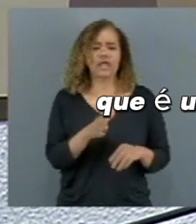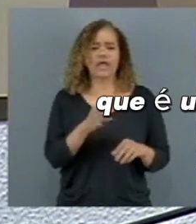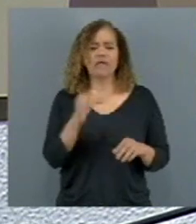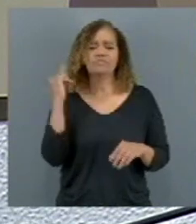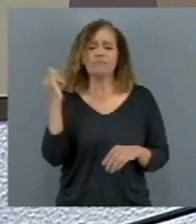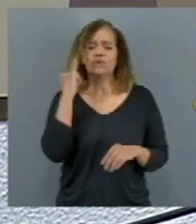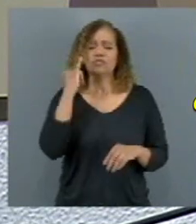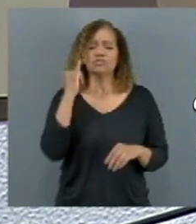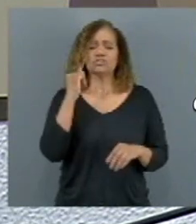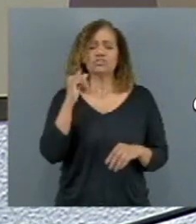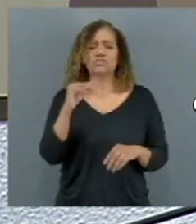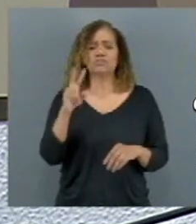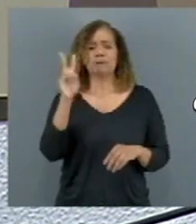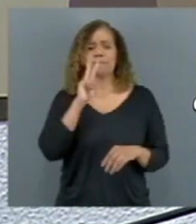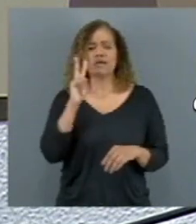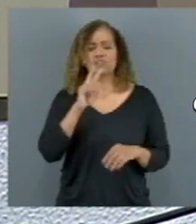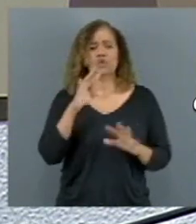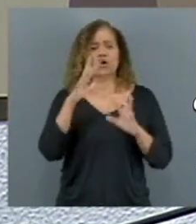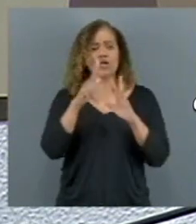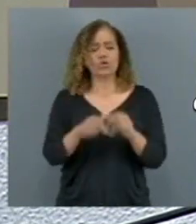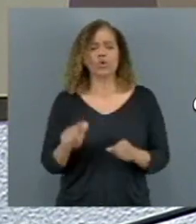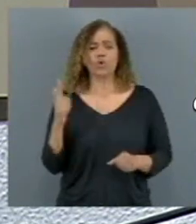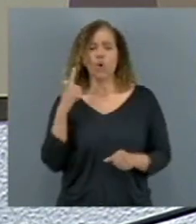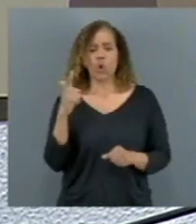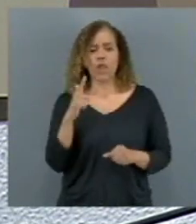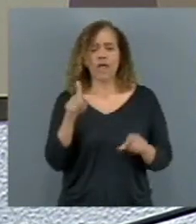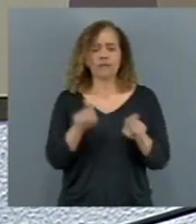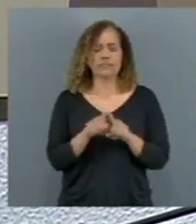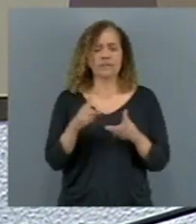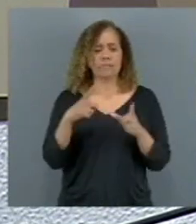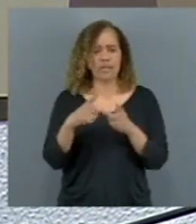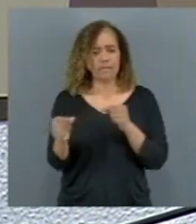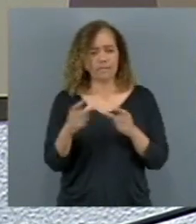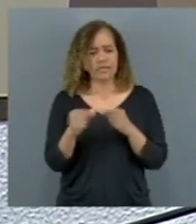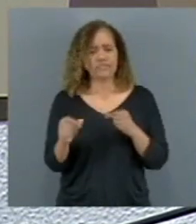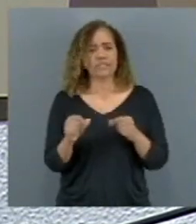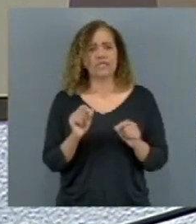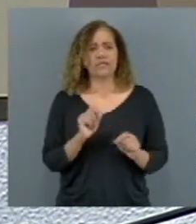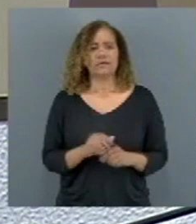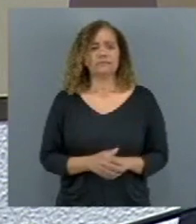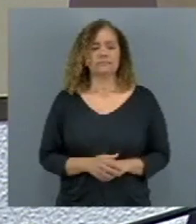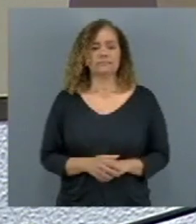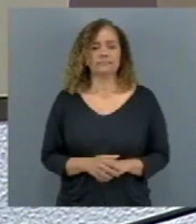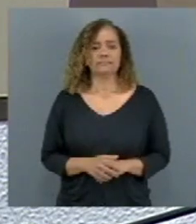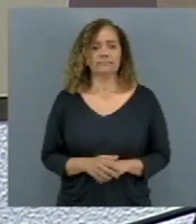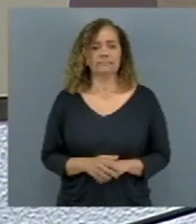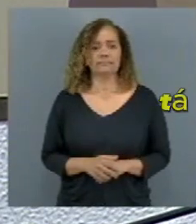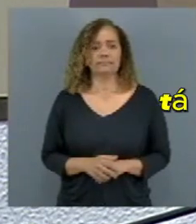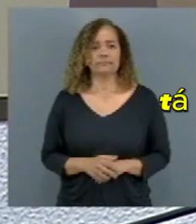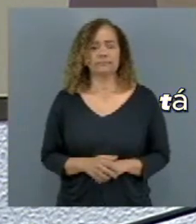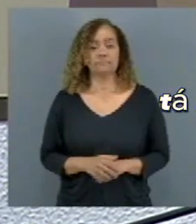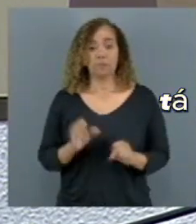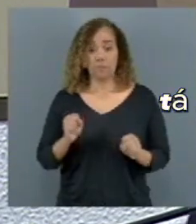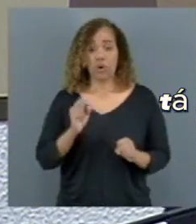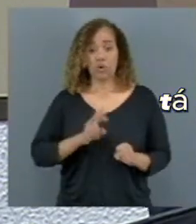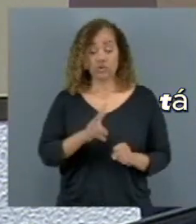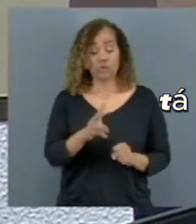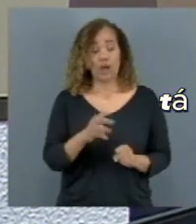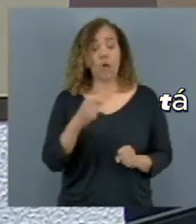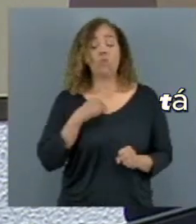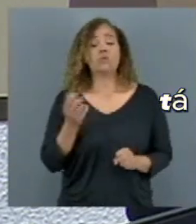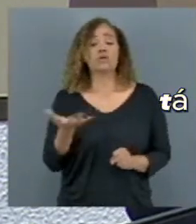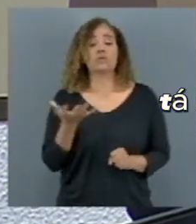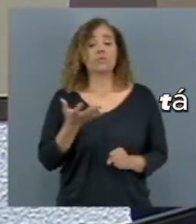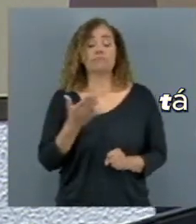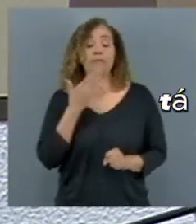para a história do entorno de Goiás e do Distrito Federal, por fineza, presidente Confúcio. Pois não, pode continuar. Bem, o que eu quero